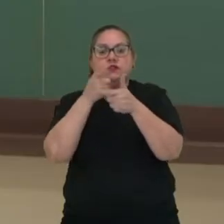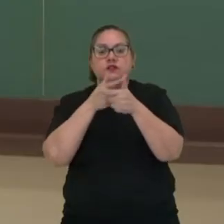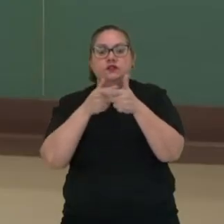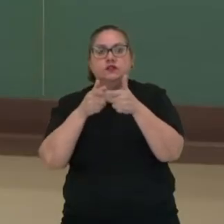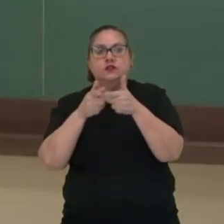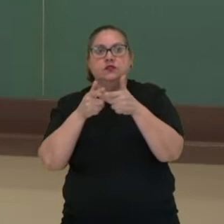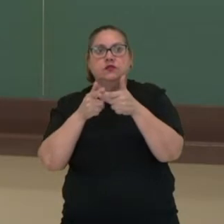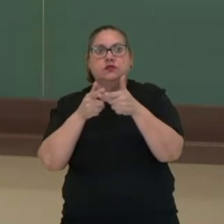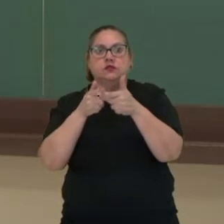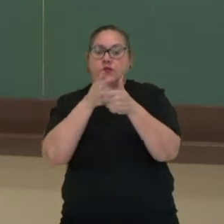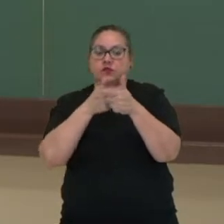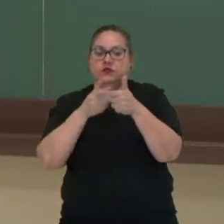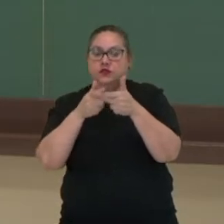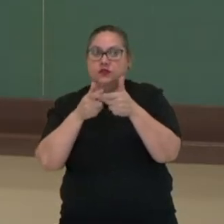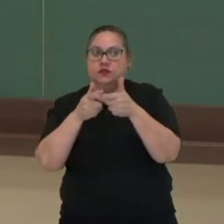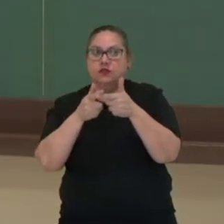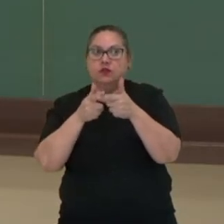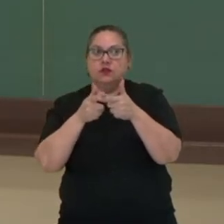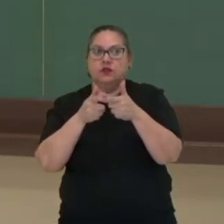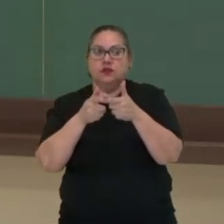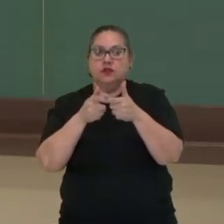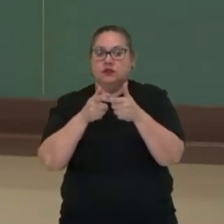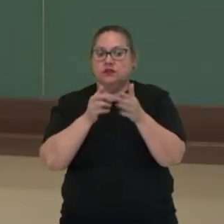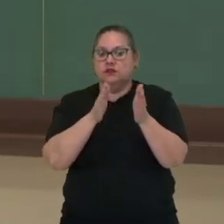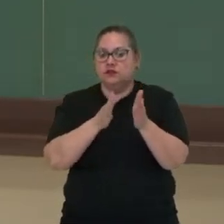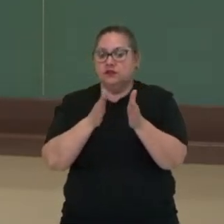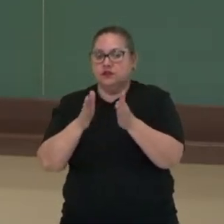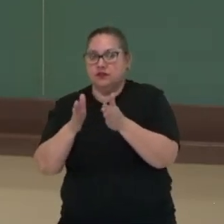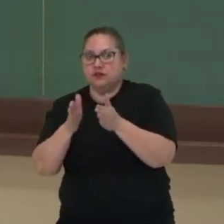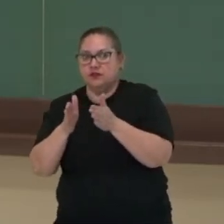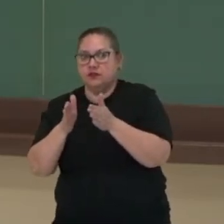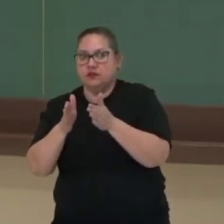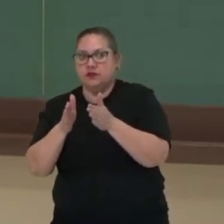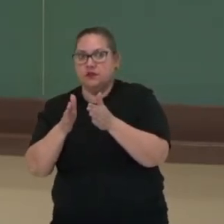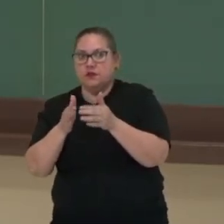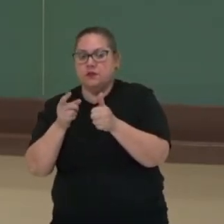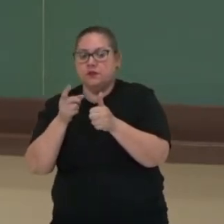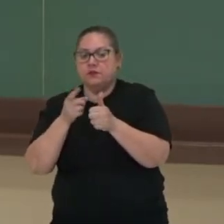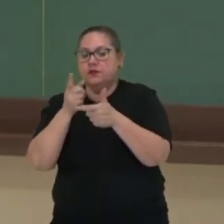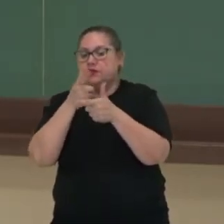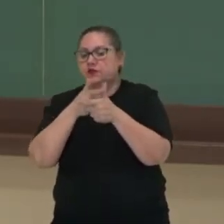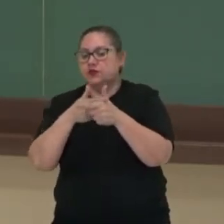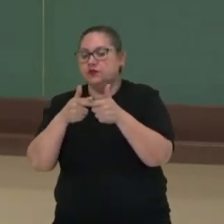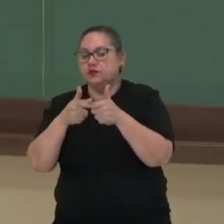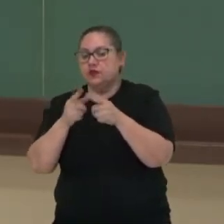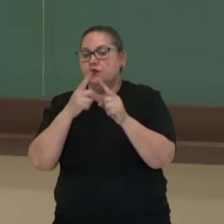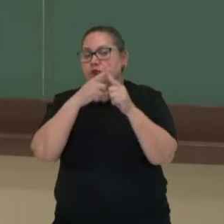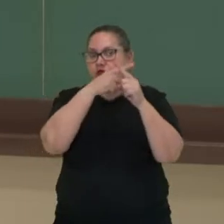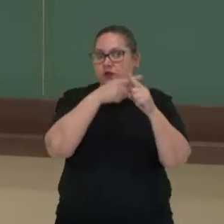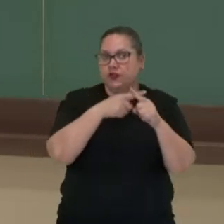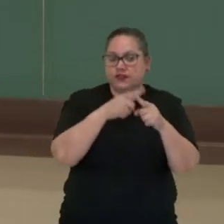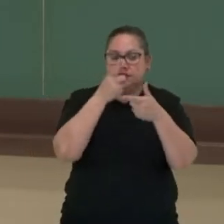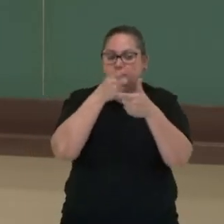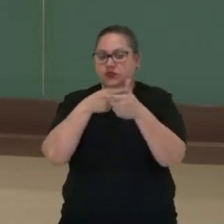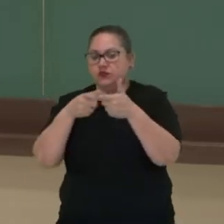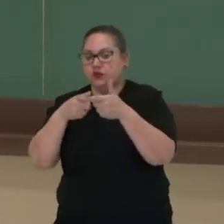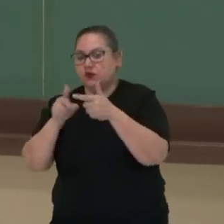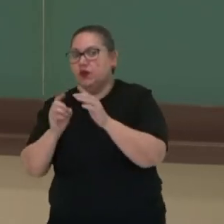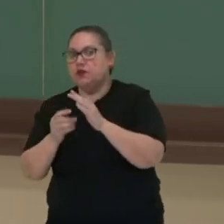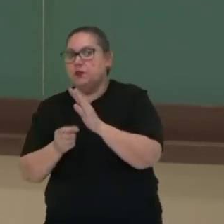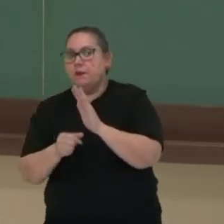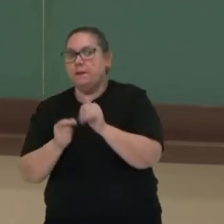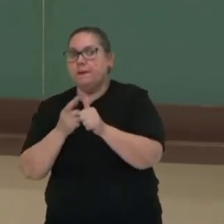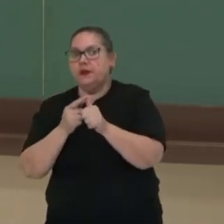é uma divisão e a ordem da operação, a gente resolve o que? Multiplicação e divisão, o que aparece primeiro,